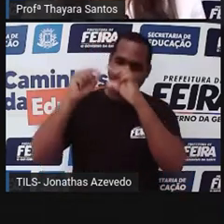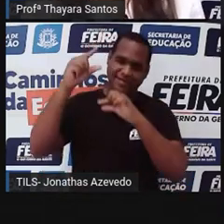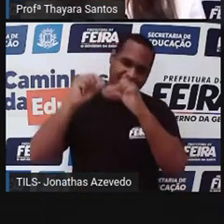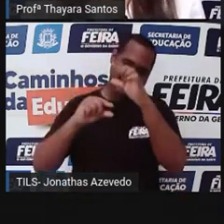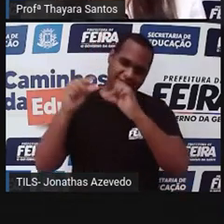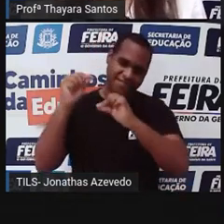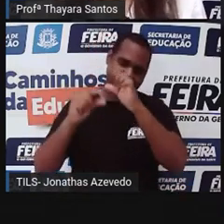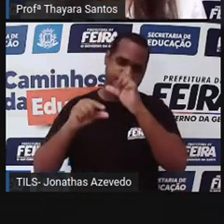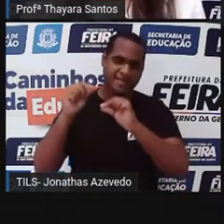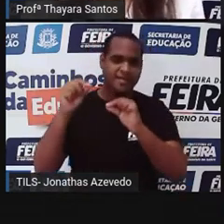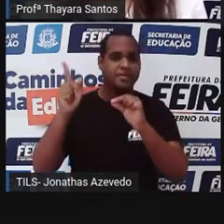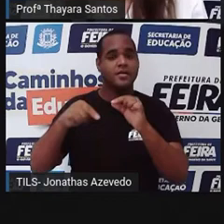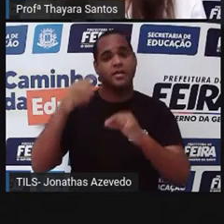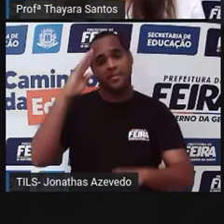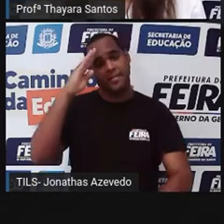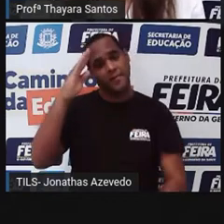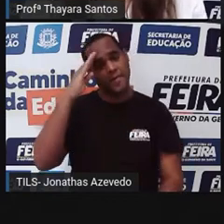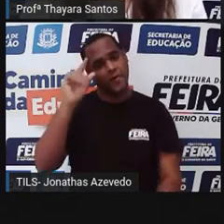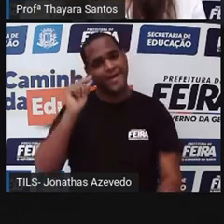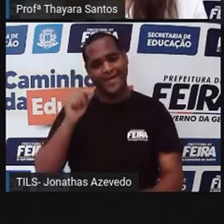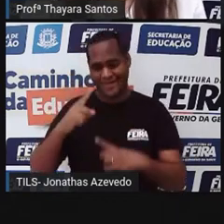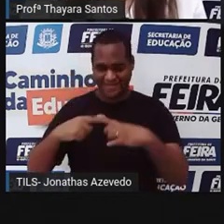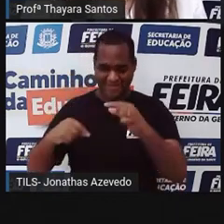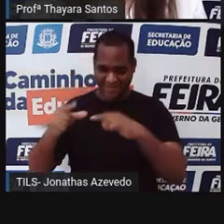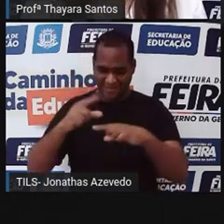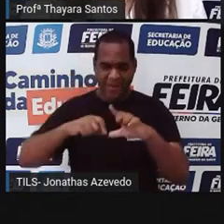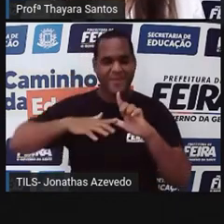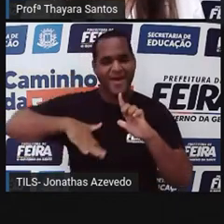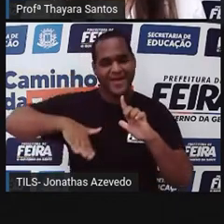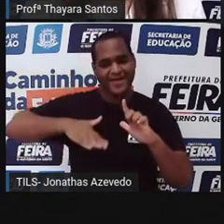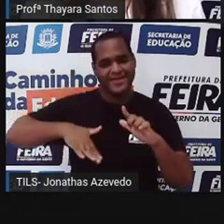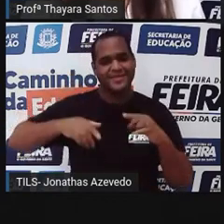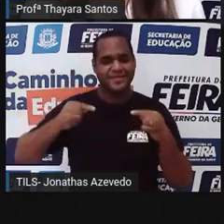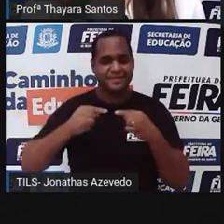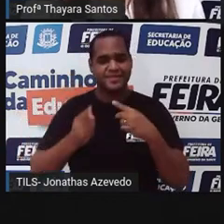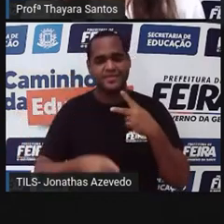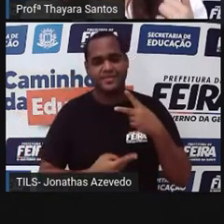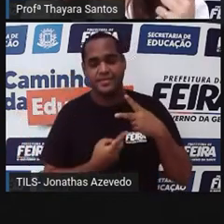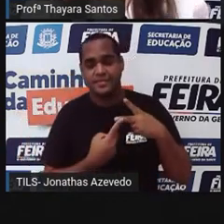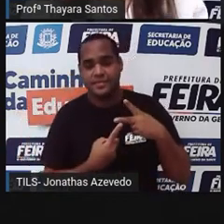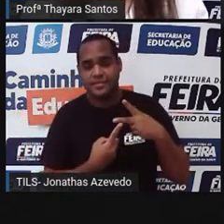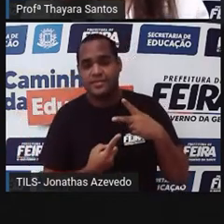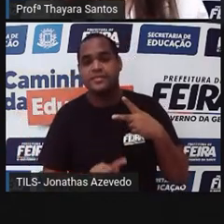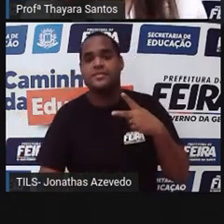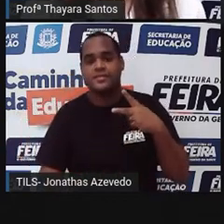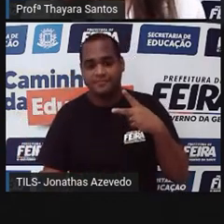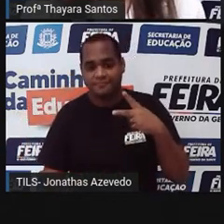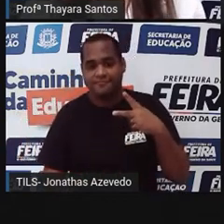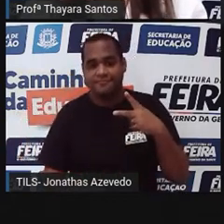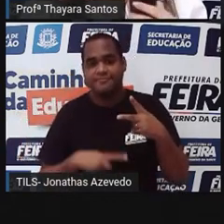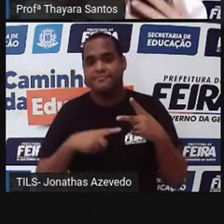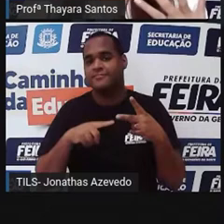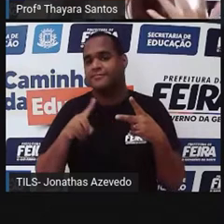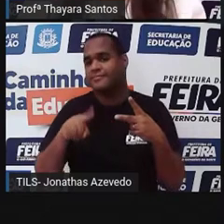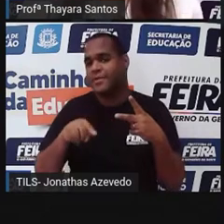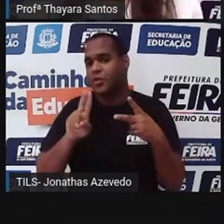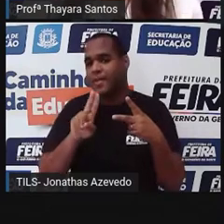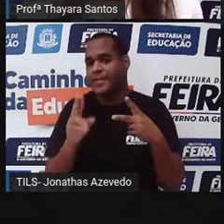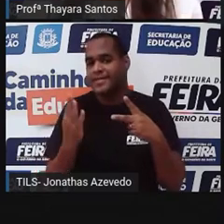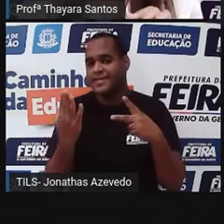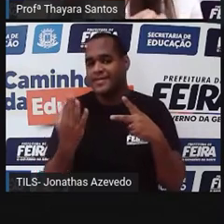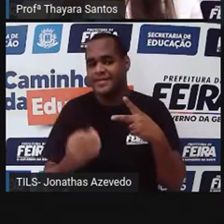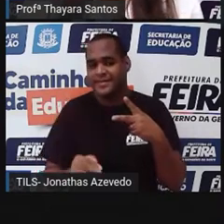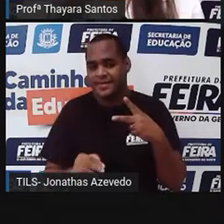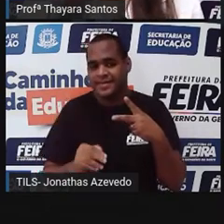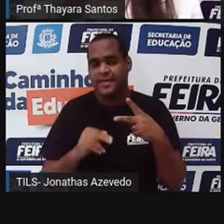o principal representante desse grupo são as estrelas do mar mesmo. O segundo grupo de equinodermos são os ofuroides.